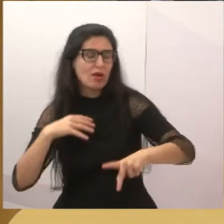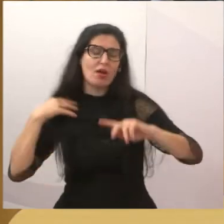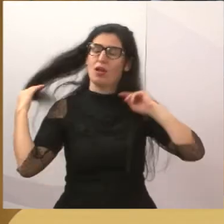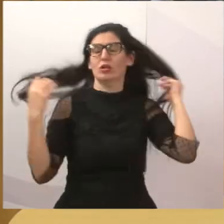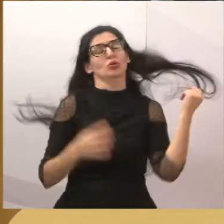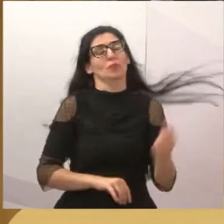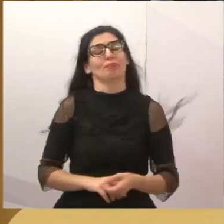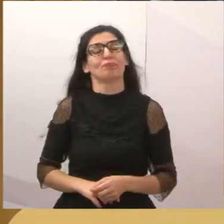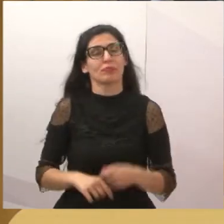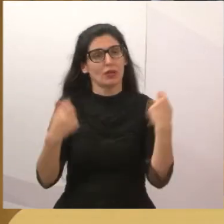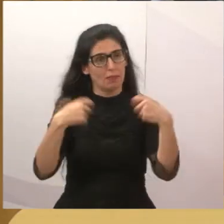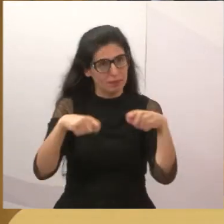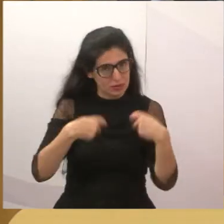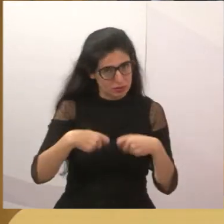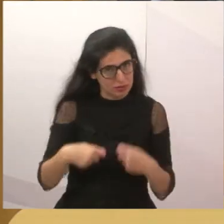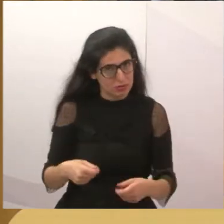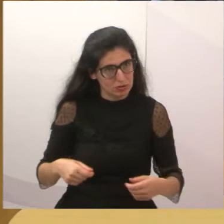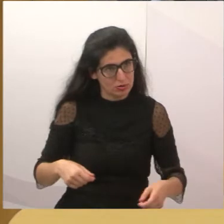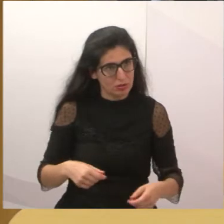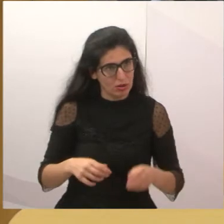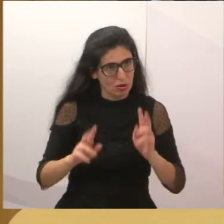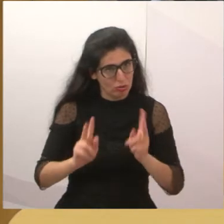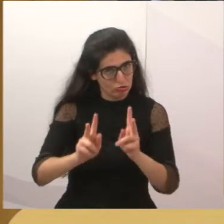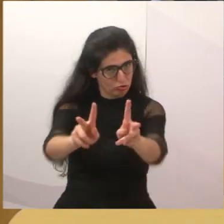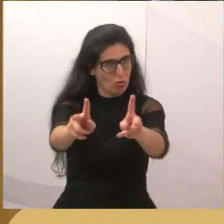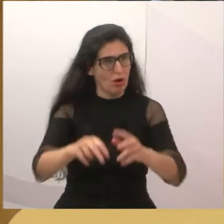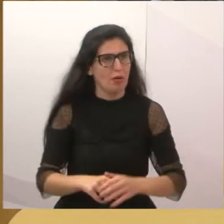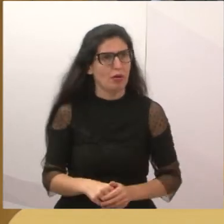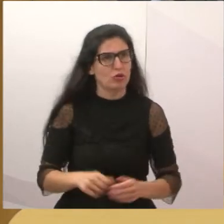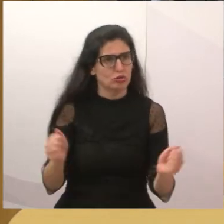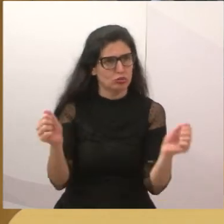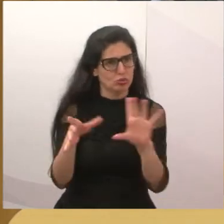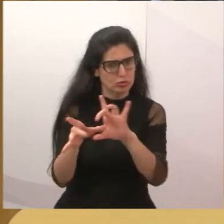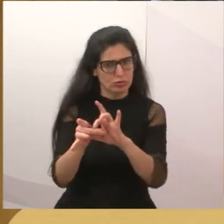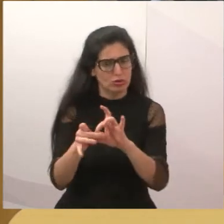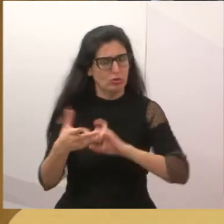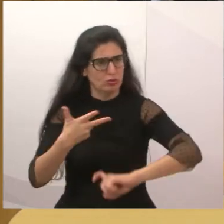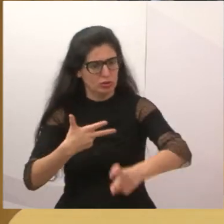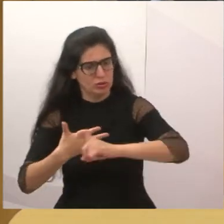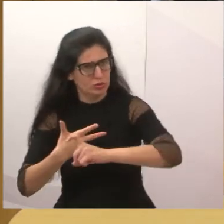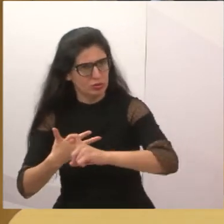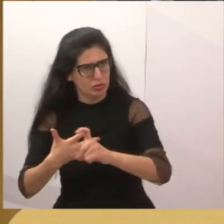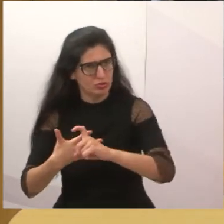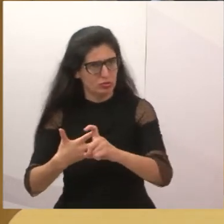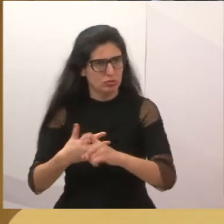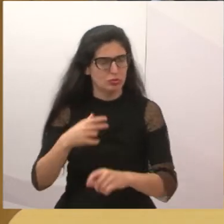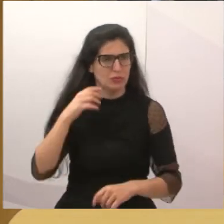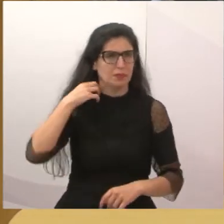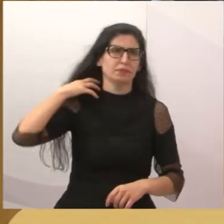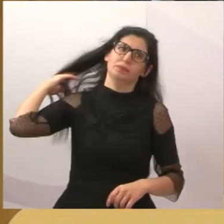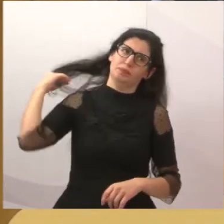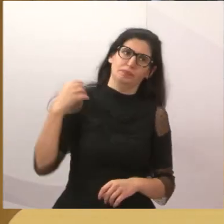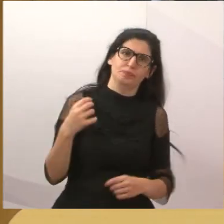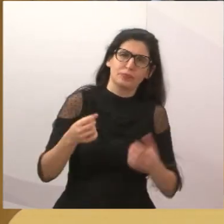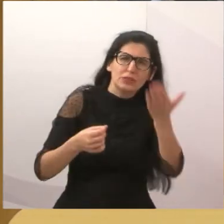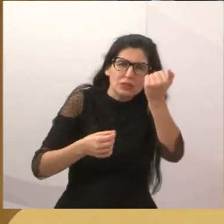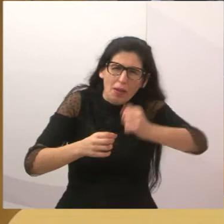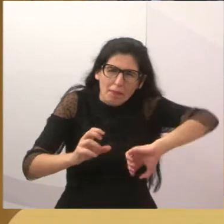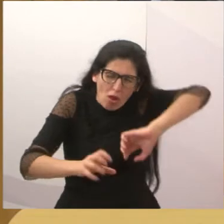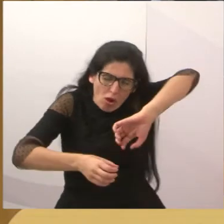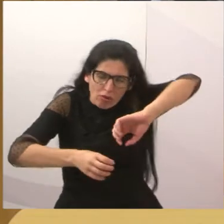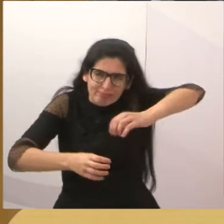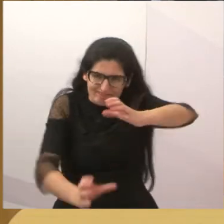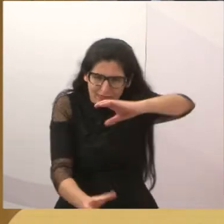venha para ficar. Está sendo feito junto com o executivo, que nada mais é do que o recolhimento de tampinhas plásticas.